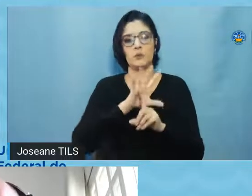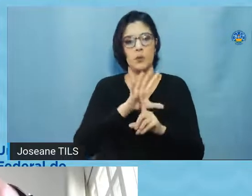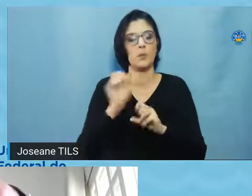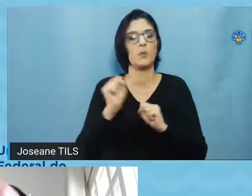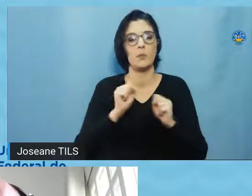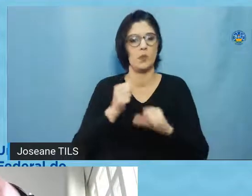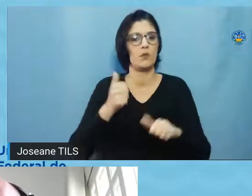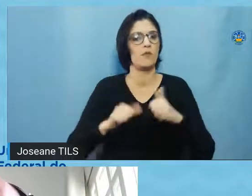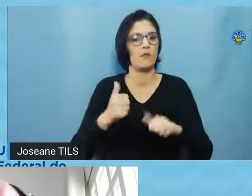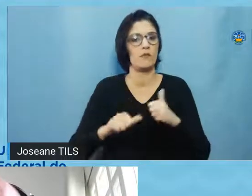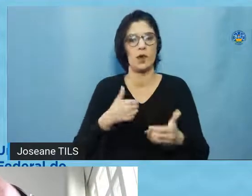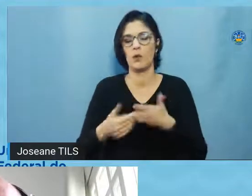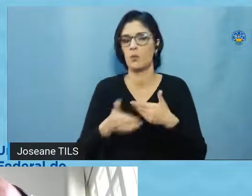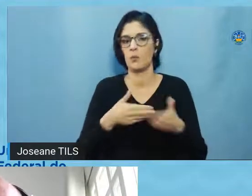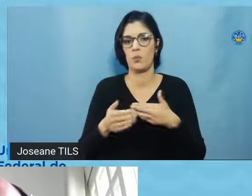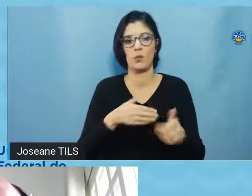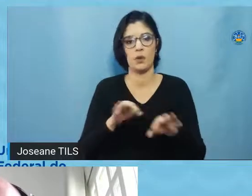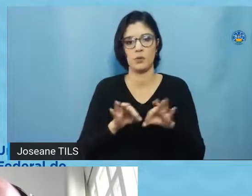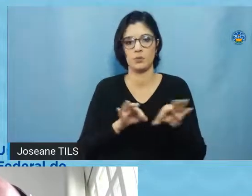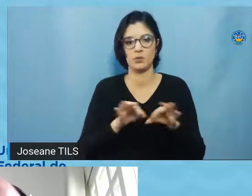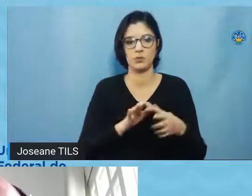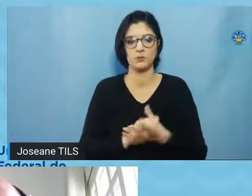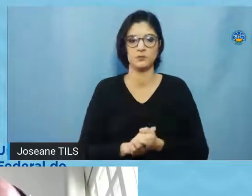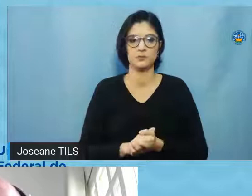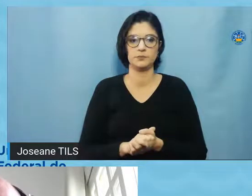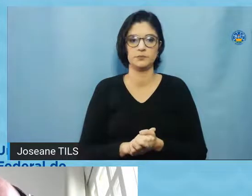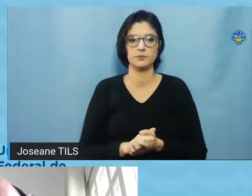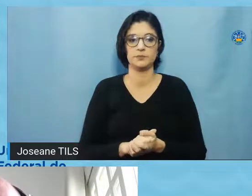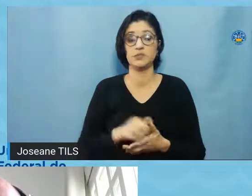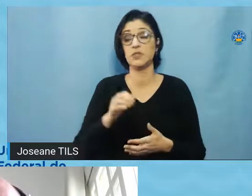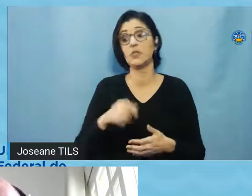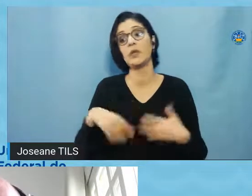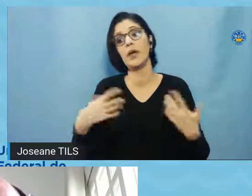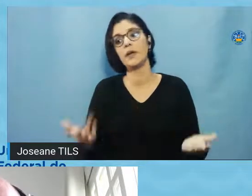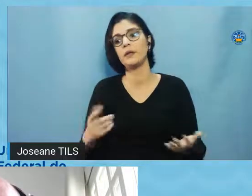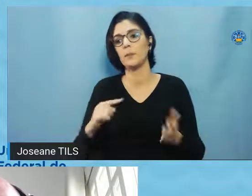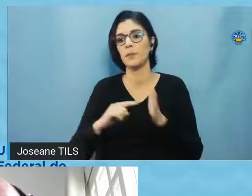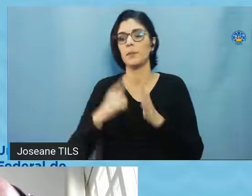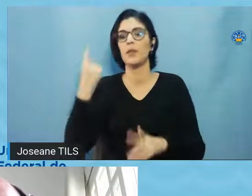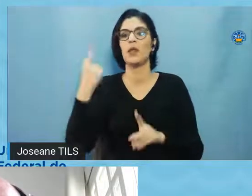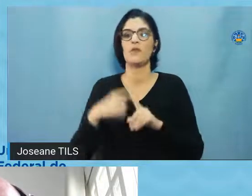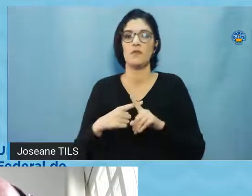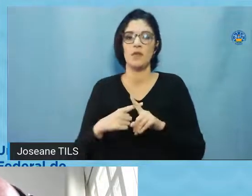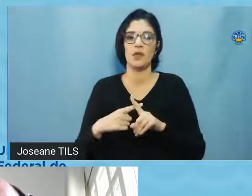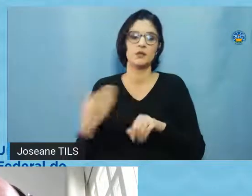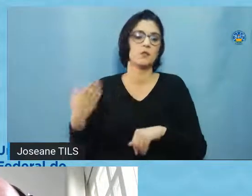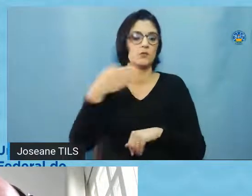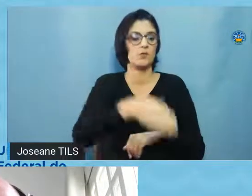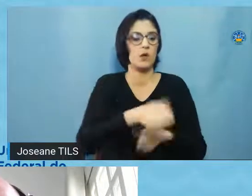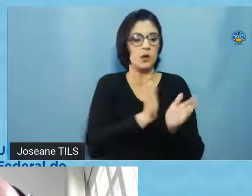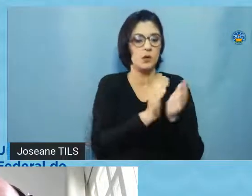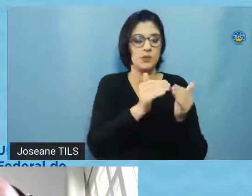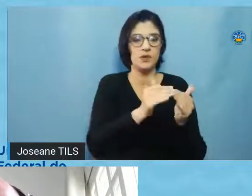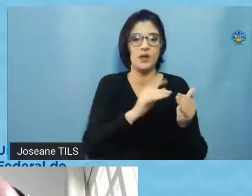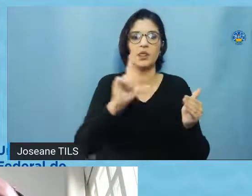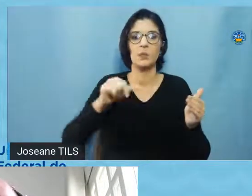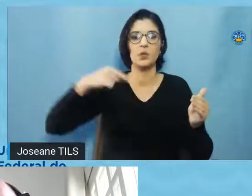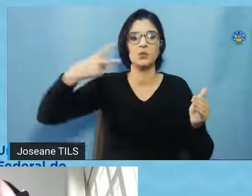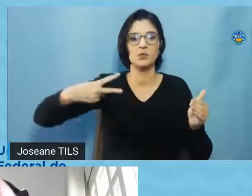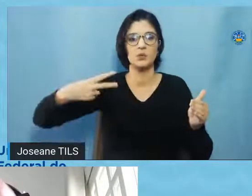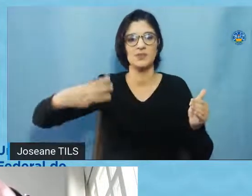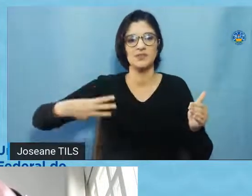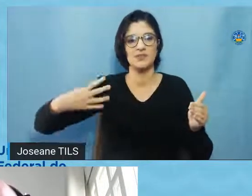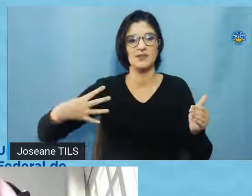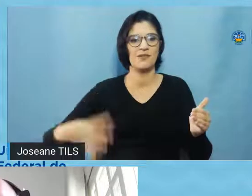eles podem receber, e em geral, depois que tu é vinculado a um comitê, os teus projetos, eles tramitam sempre nesse comitê, assim, a plataforma, ela atende